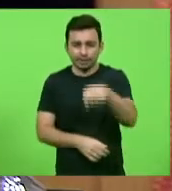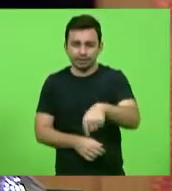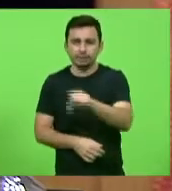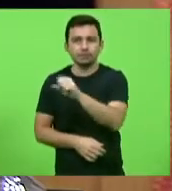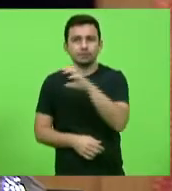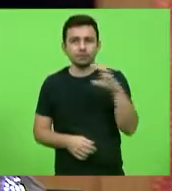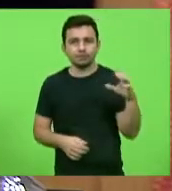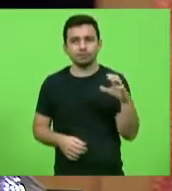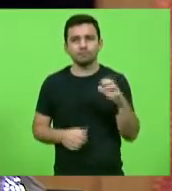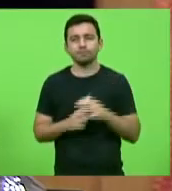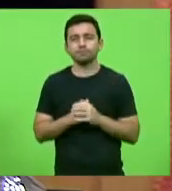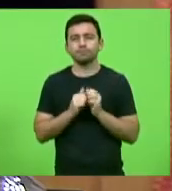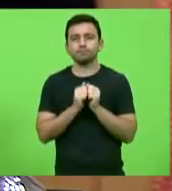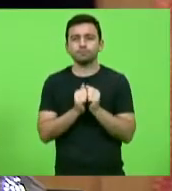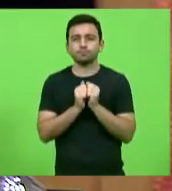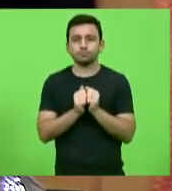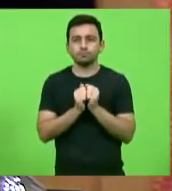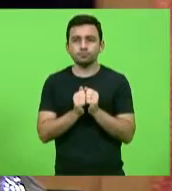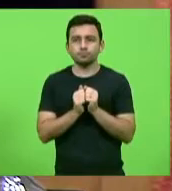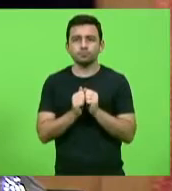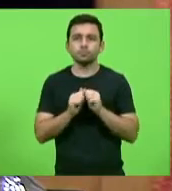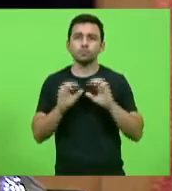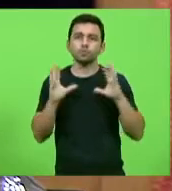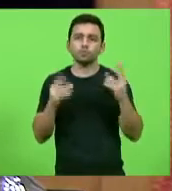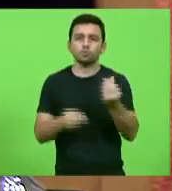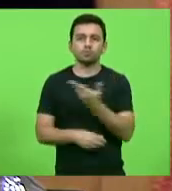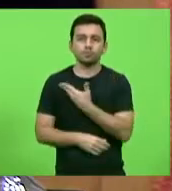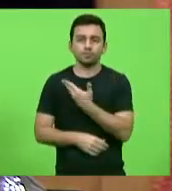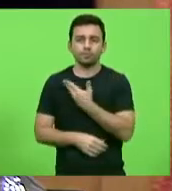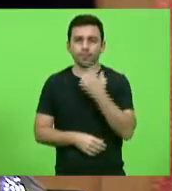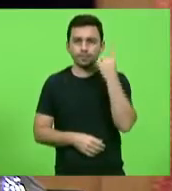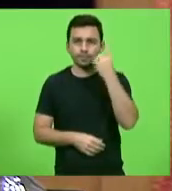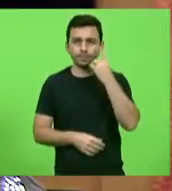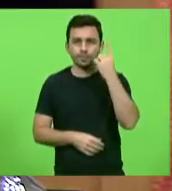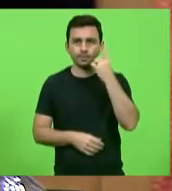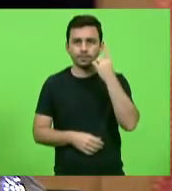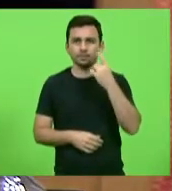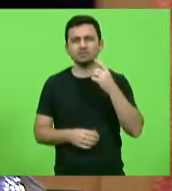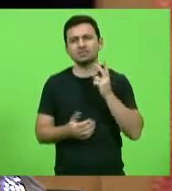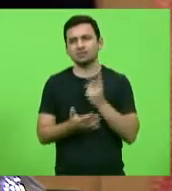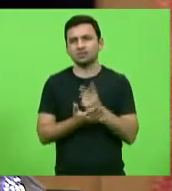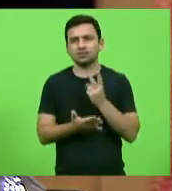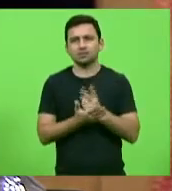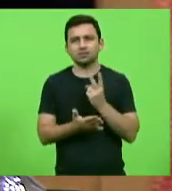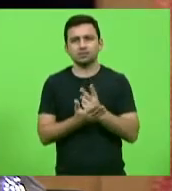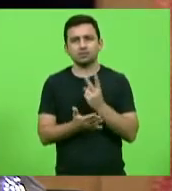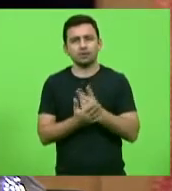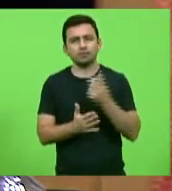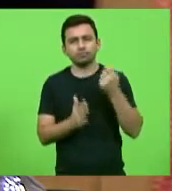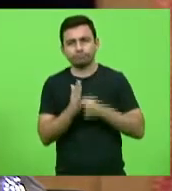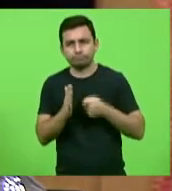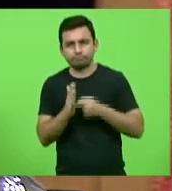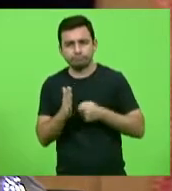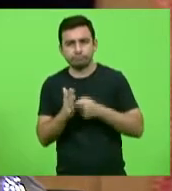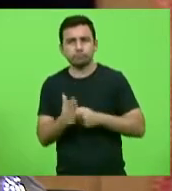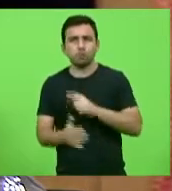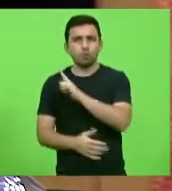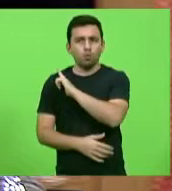Catarina, junto com nossos colegas deputados, mas sempre cobrei, inclusive do governo federal,